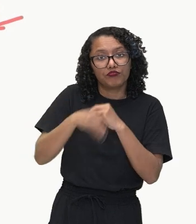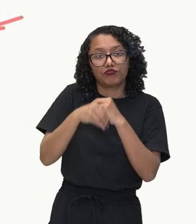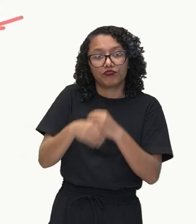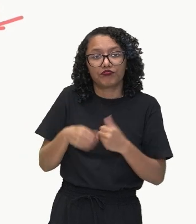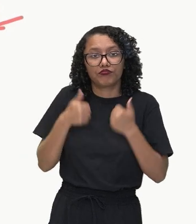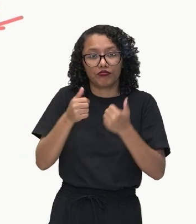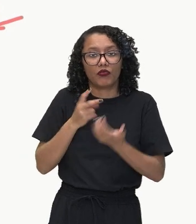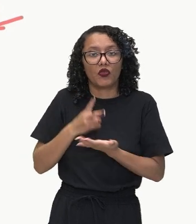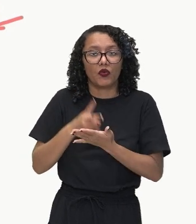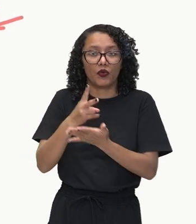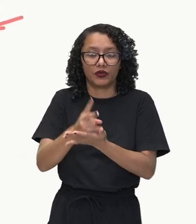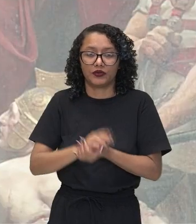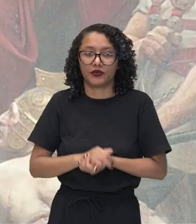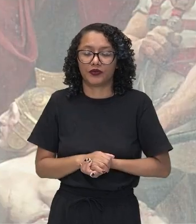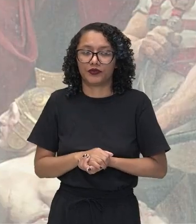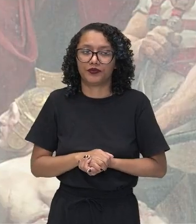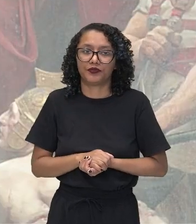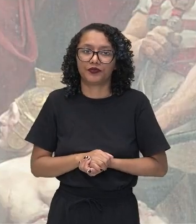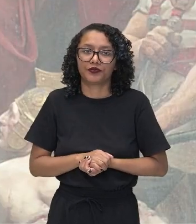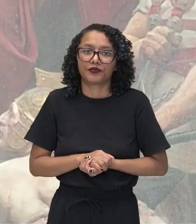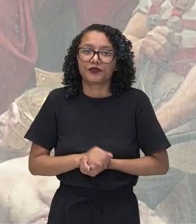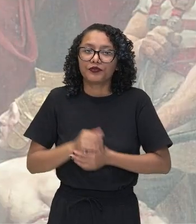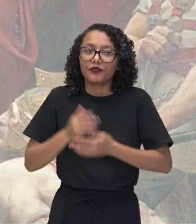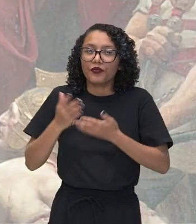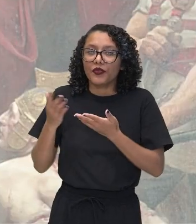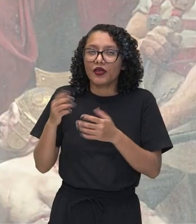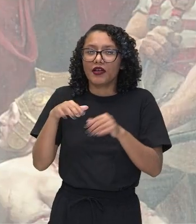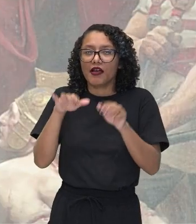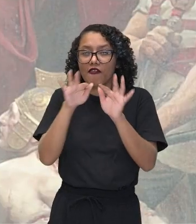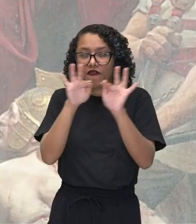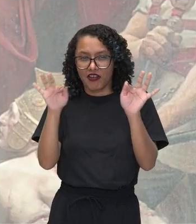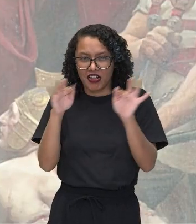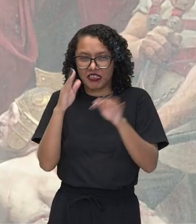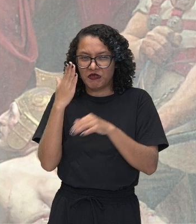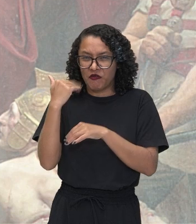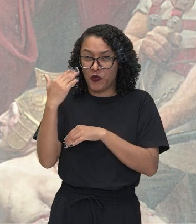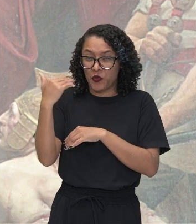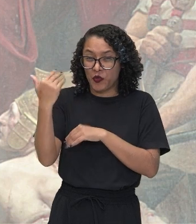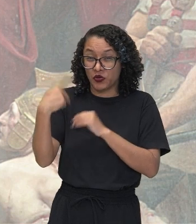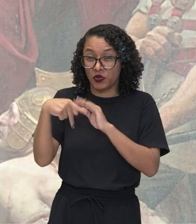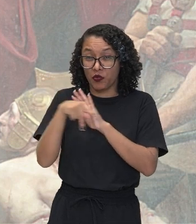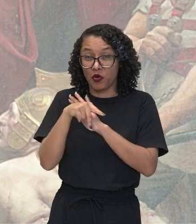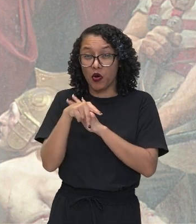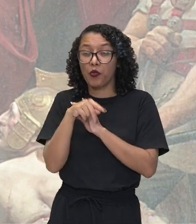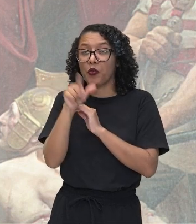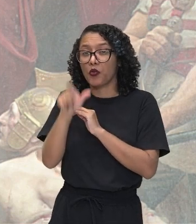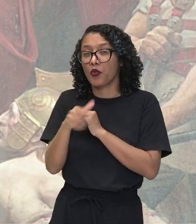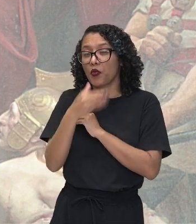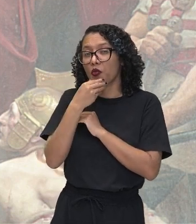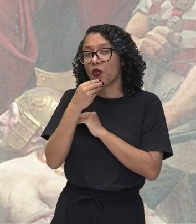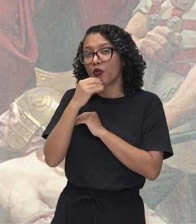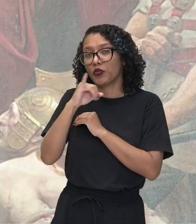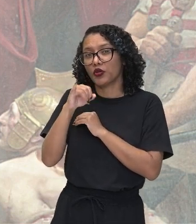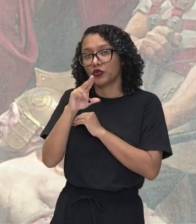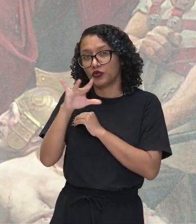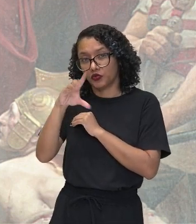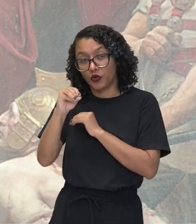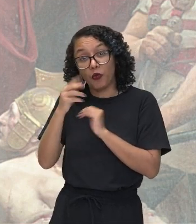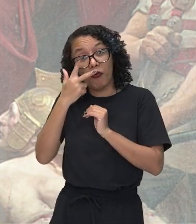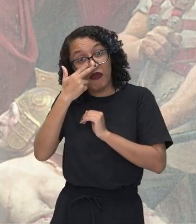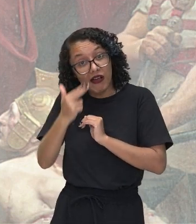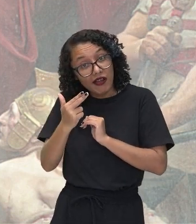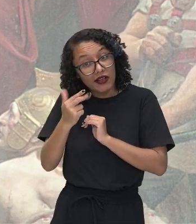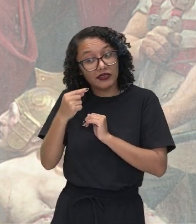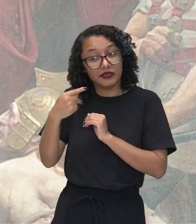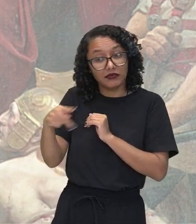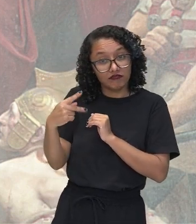sobre conjunções. Olha aí essa frase muito famosa do Júlio César. Supostamente, né? Supostamente,